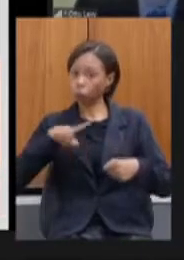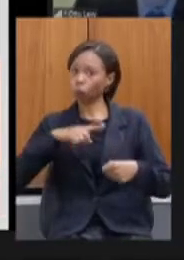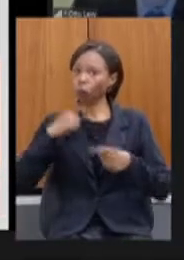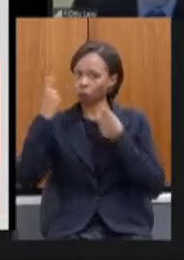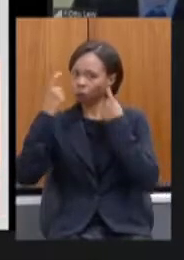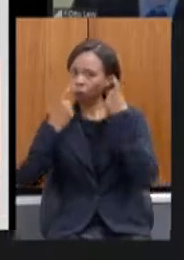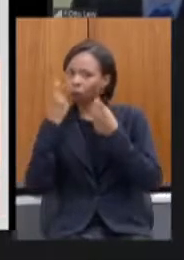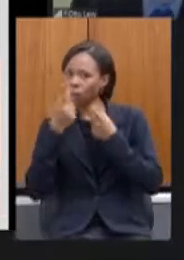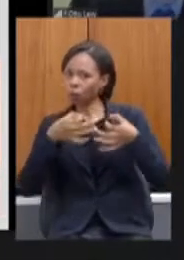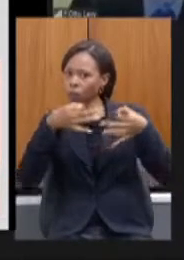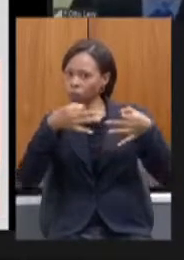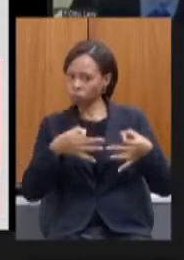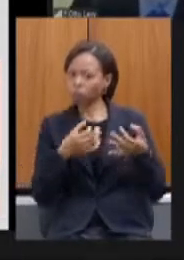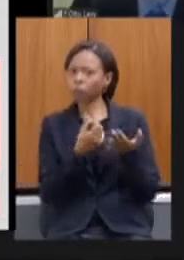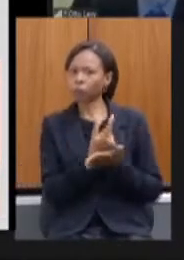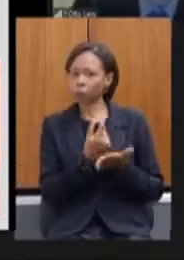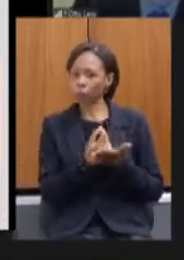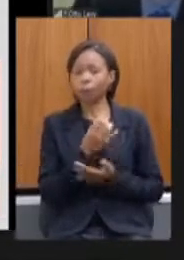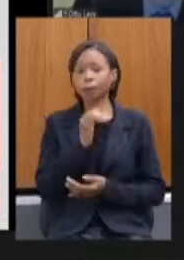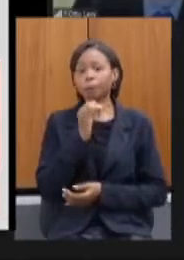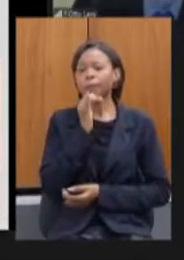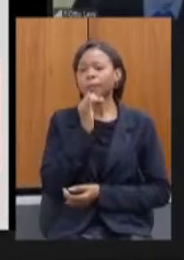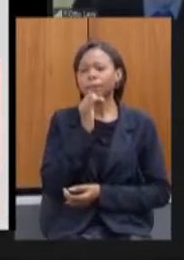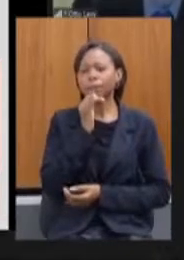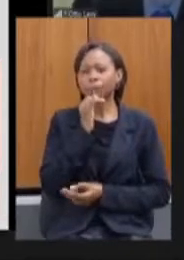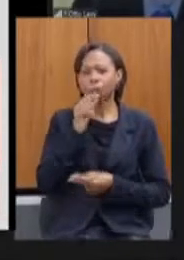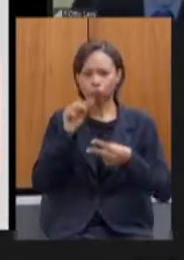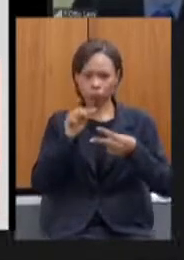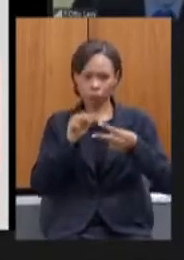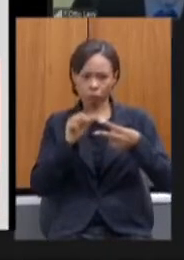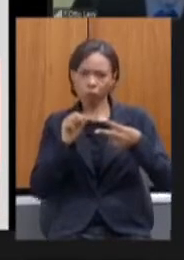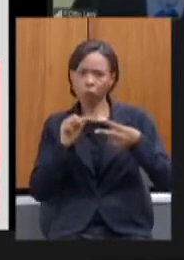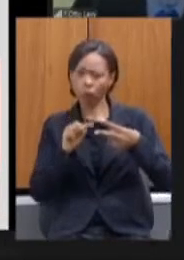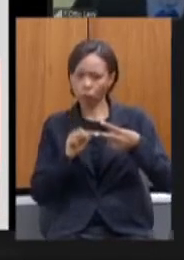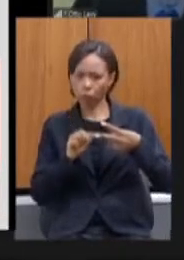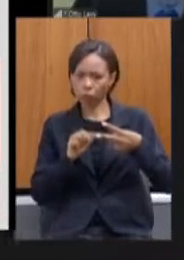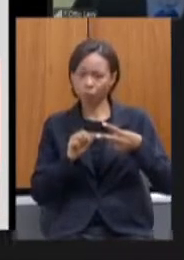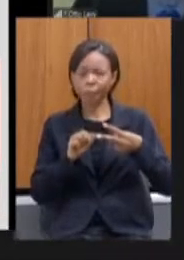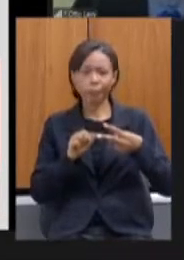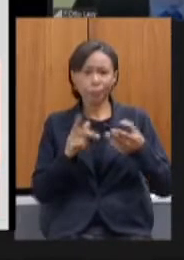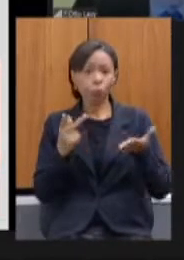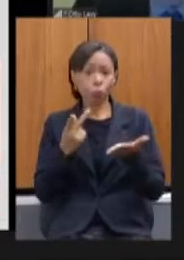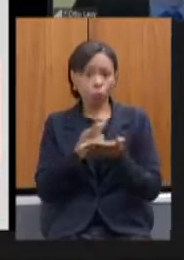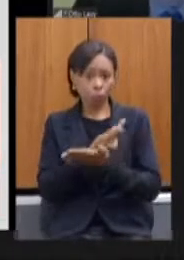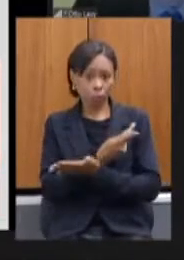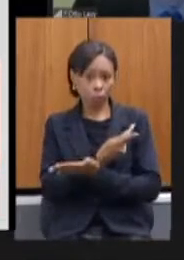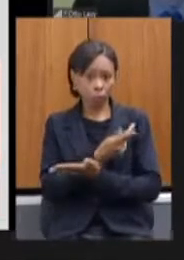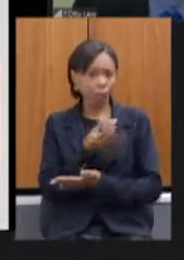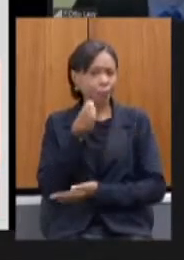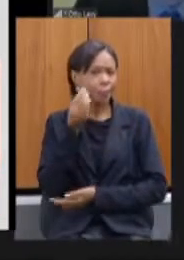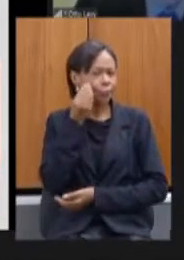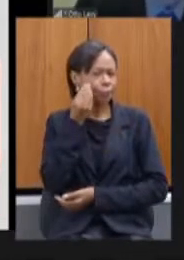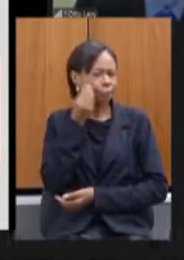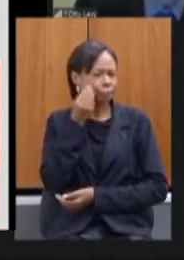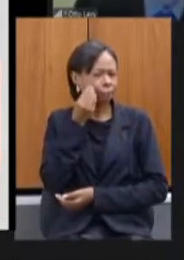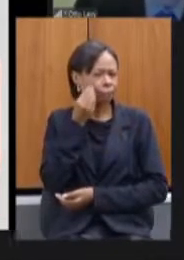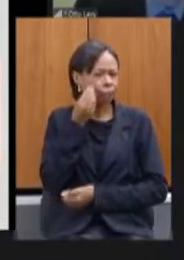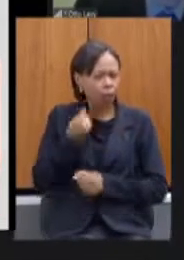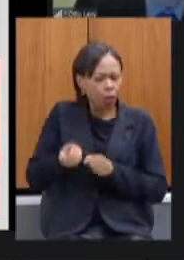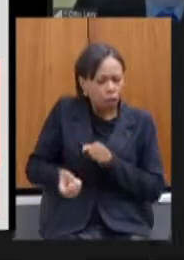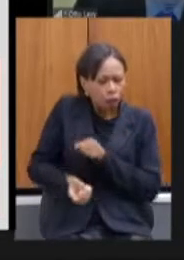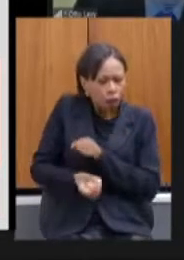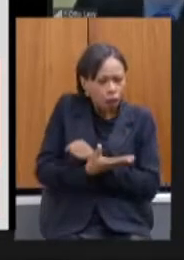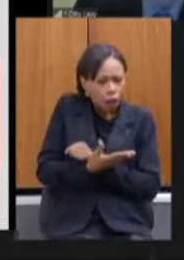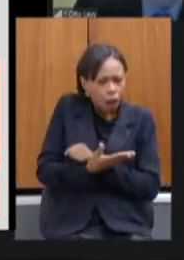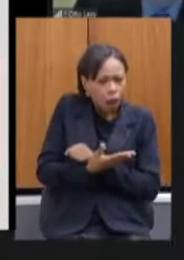dois exemplos tivemos uma tentativa de oferta de propina durante os processos de pesquisa de